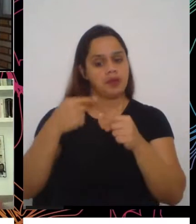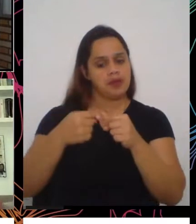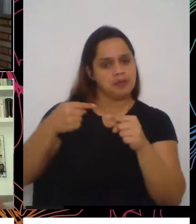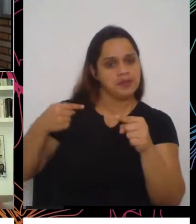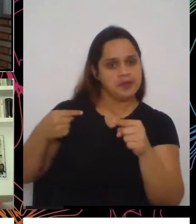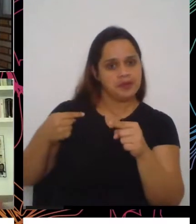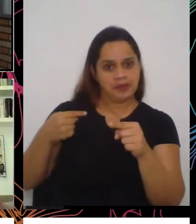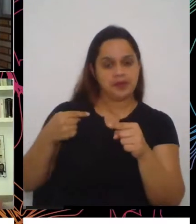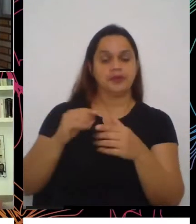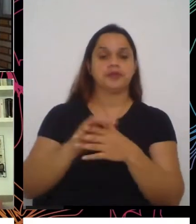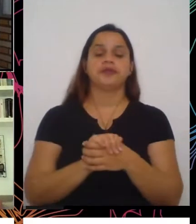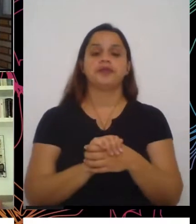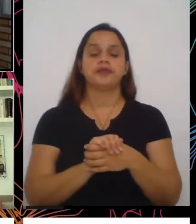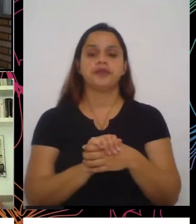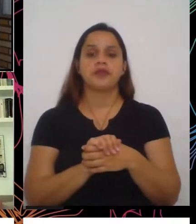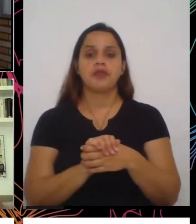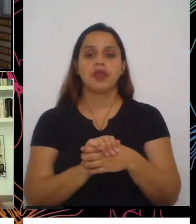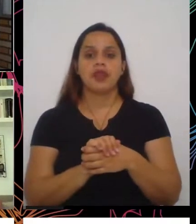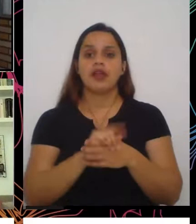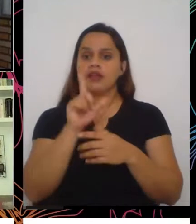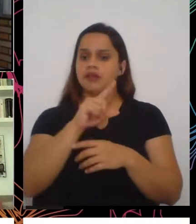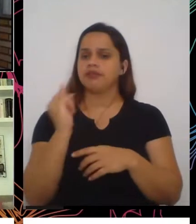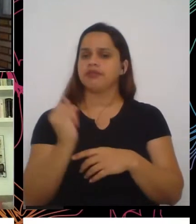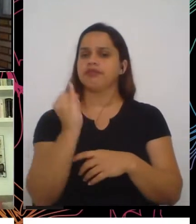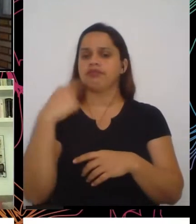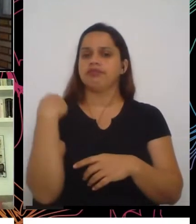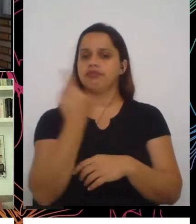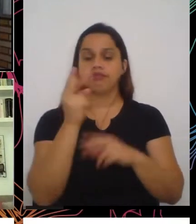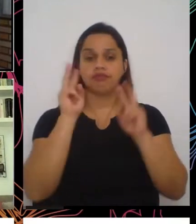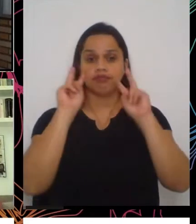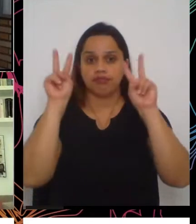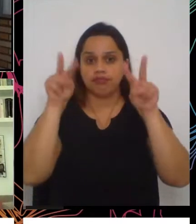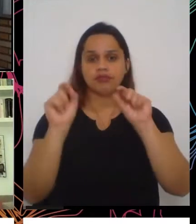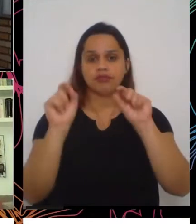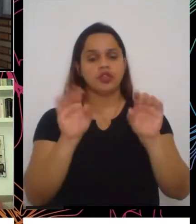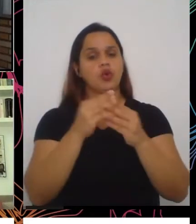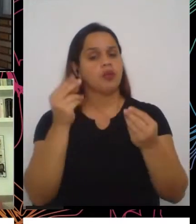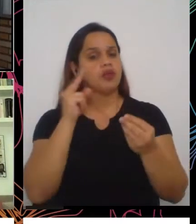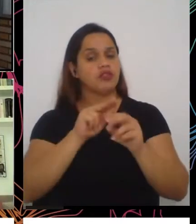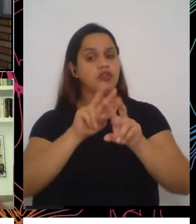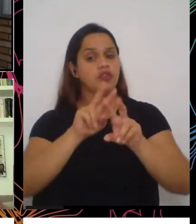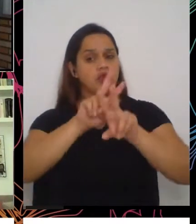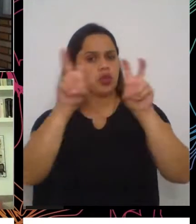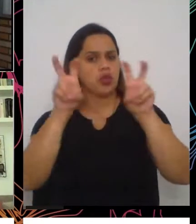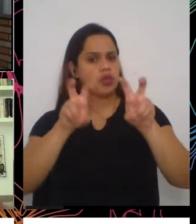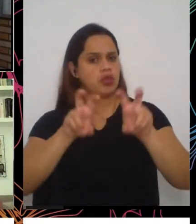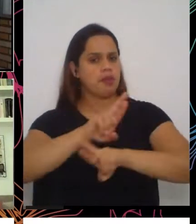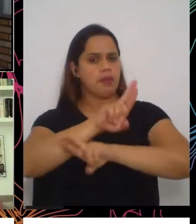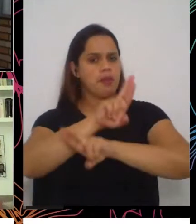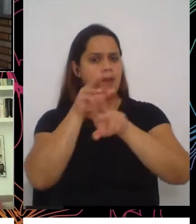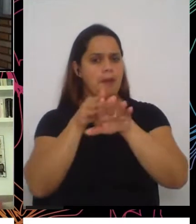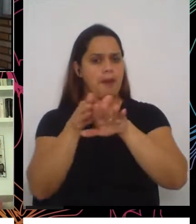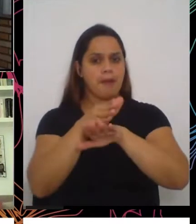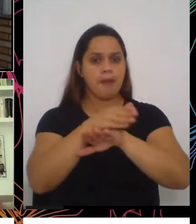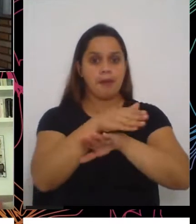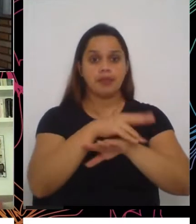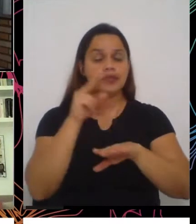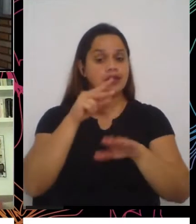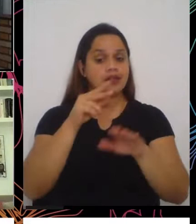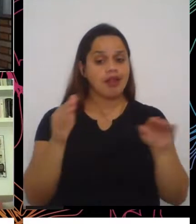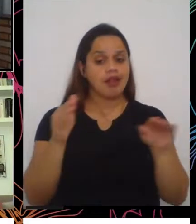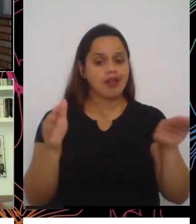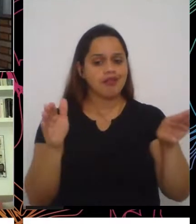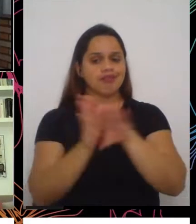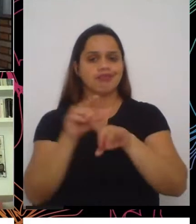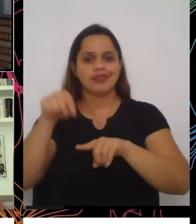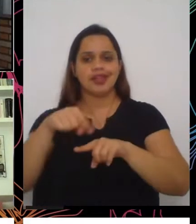E é muito importante a gente ver a transversalidade dos temas até a gente chegar até aqui nesse diálogo